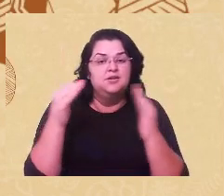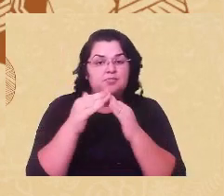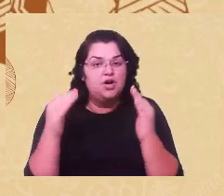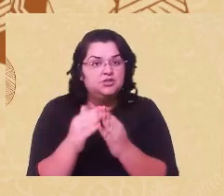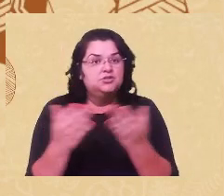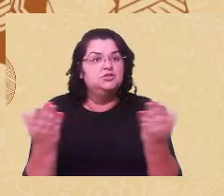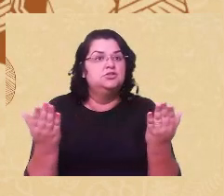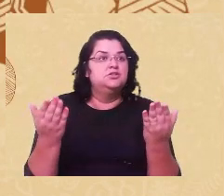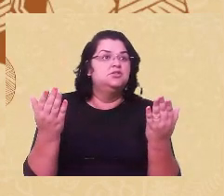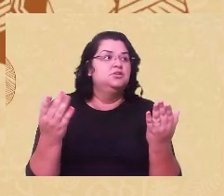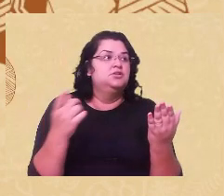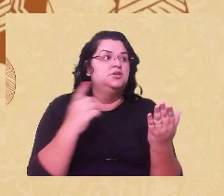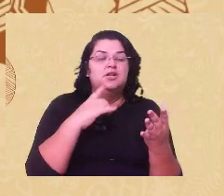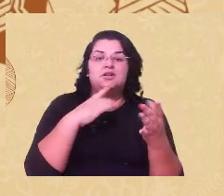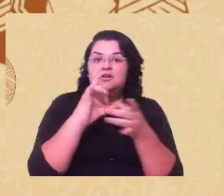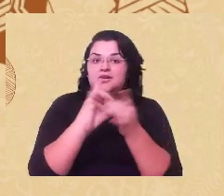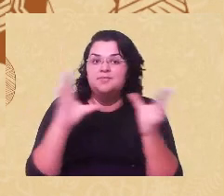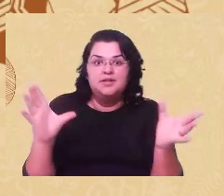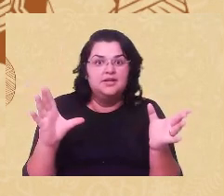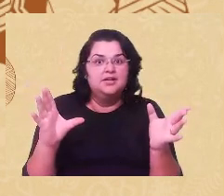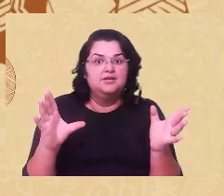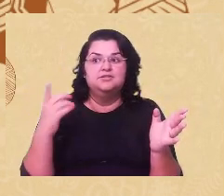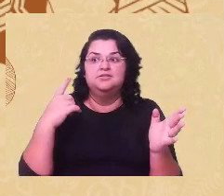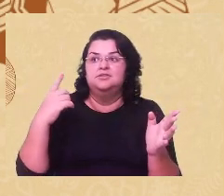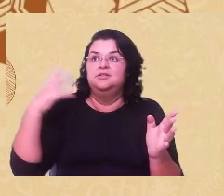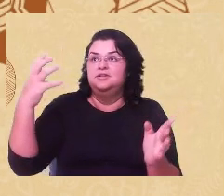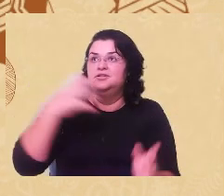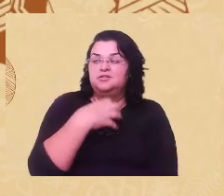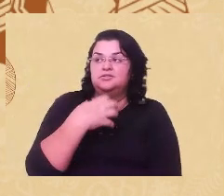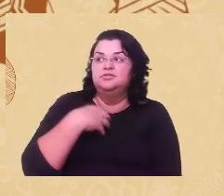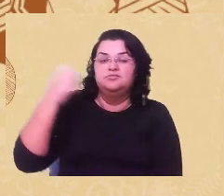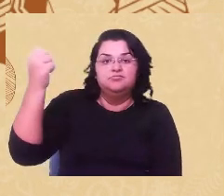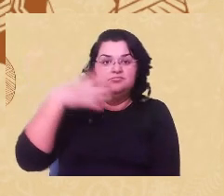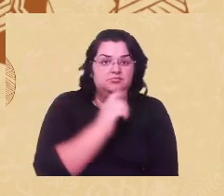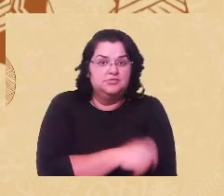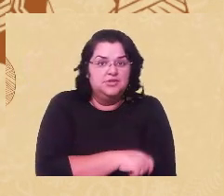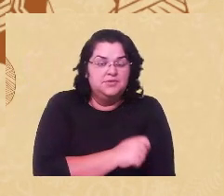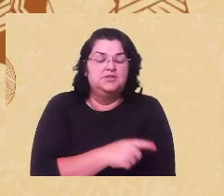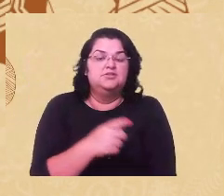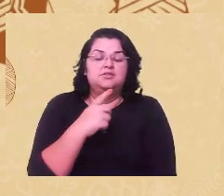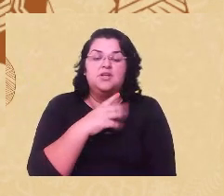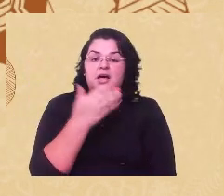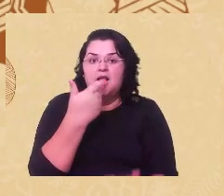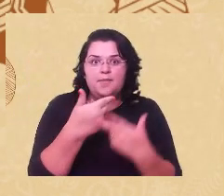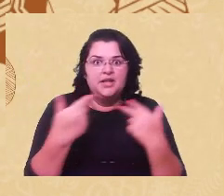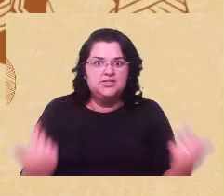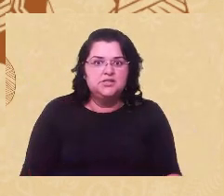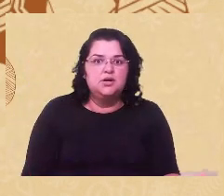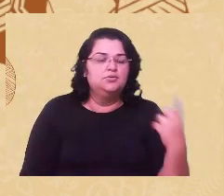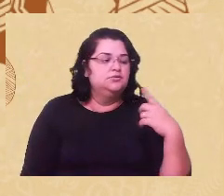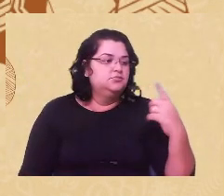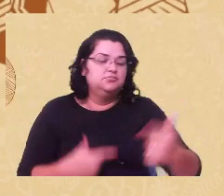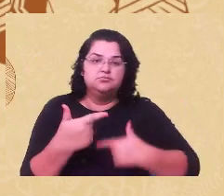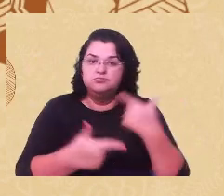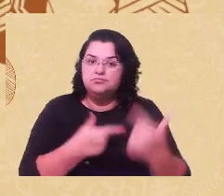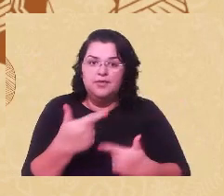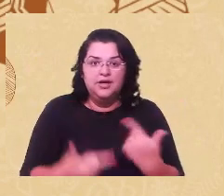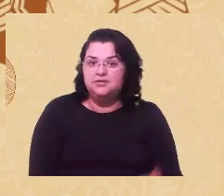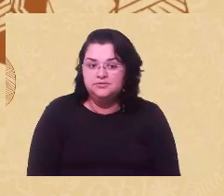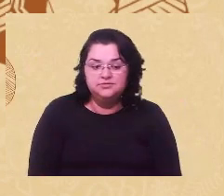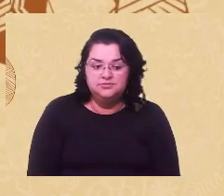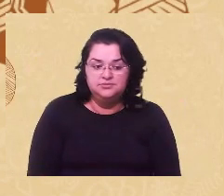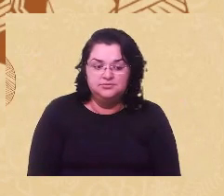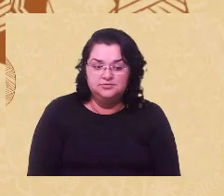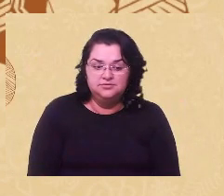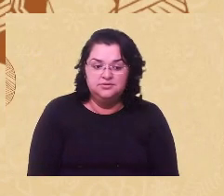à eliminação das formas de discriminação, direito à alimentação, direito à empregabilidade. E isso, apesar